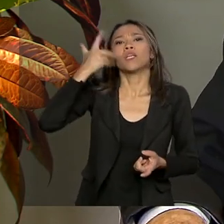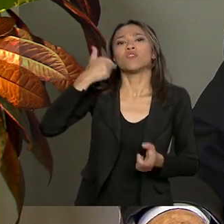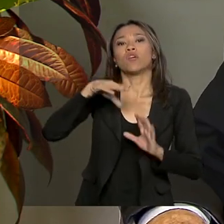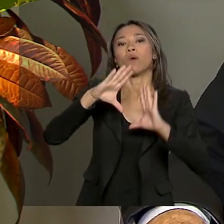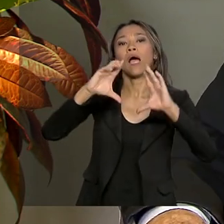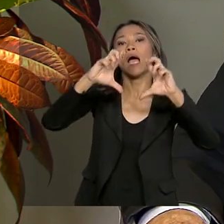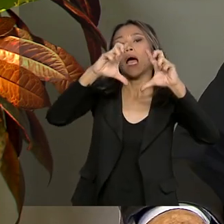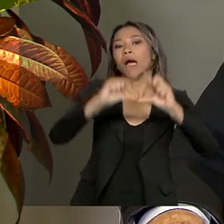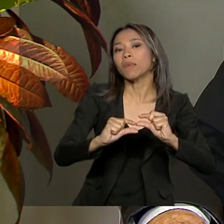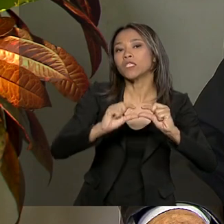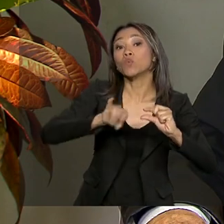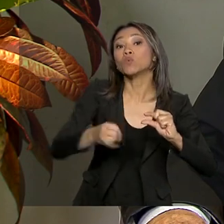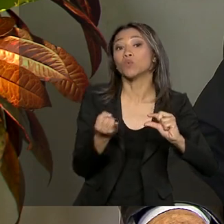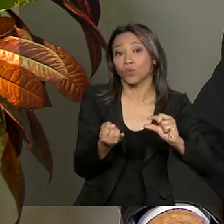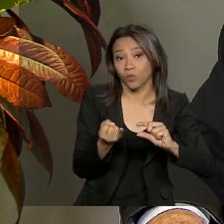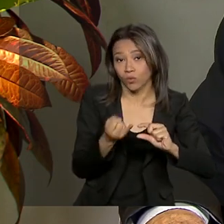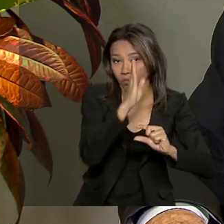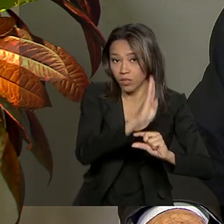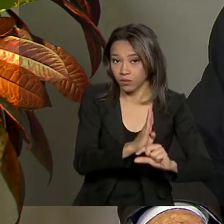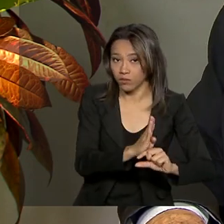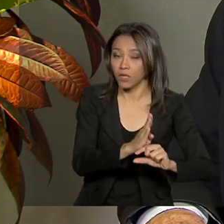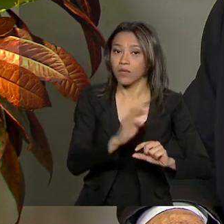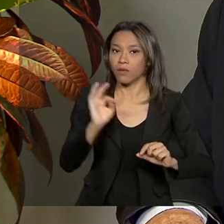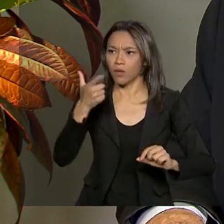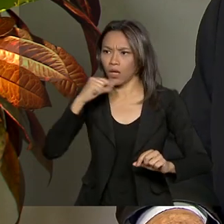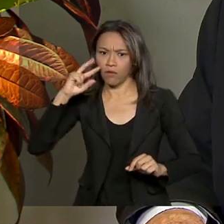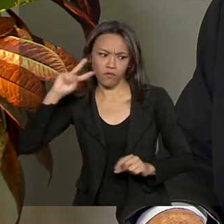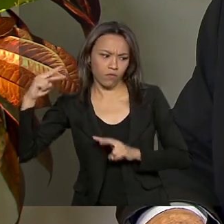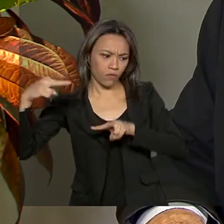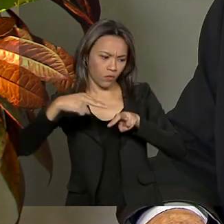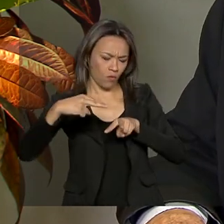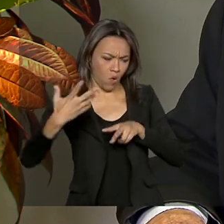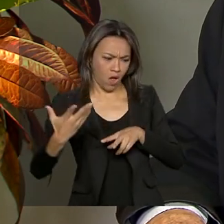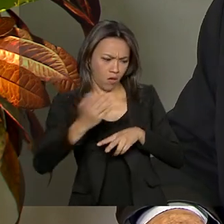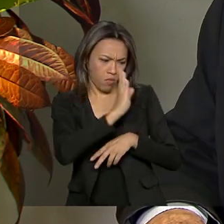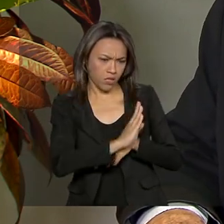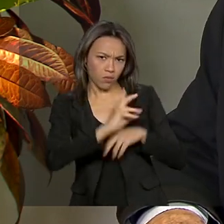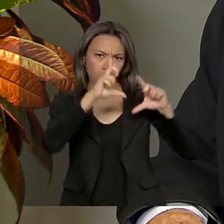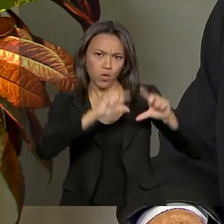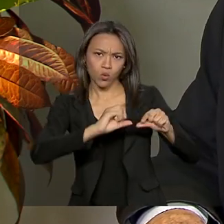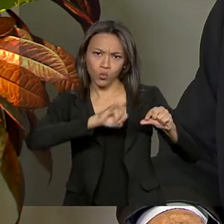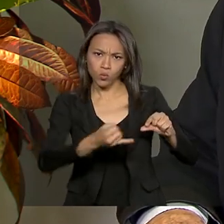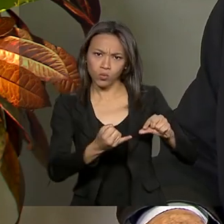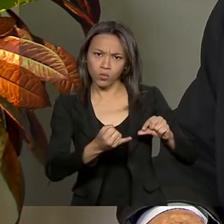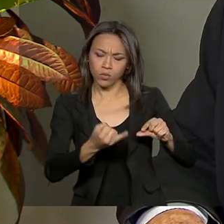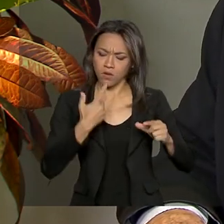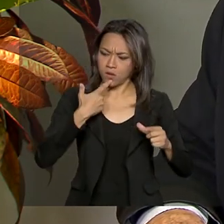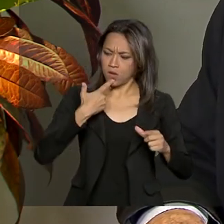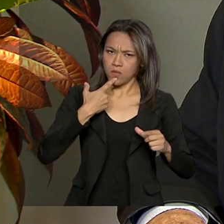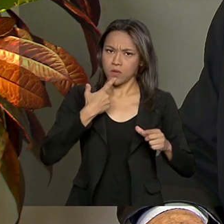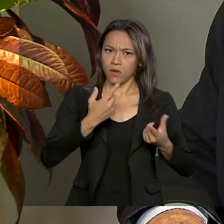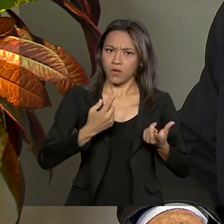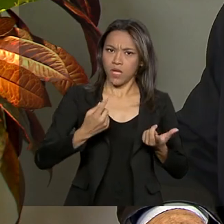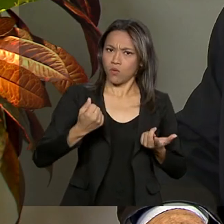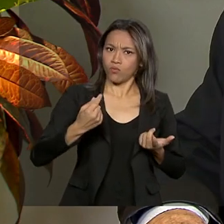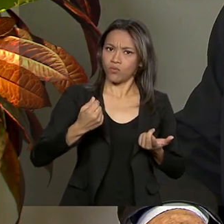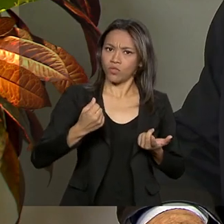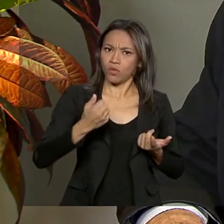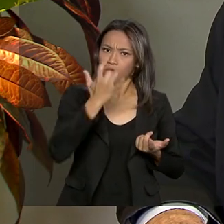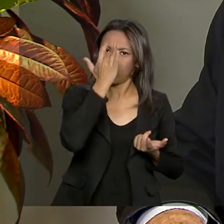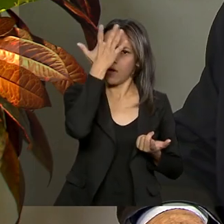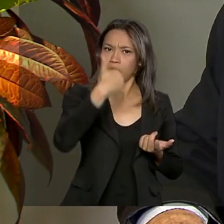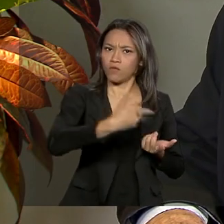taxa de juros. Ora, quem estava jogando esse dinheiro aqui como um investimento fácil,